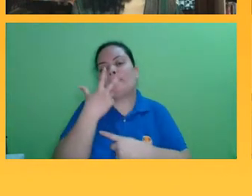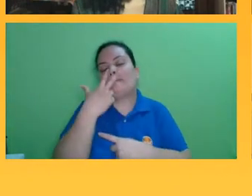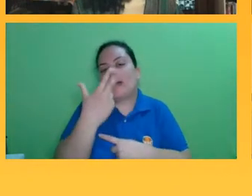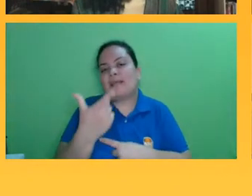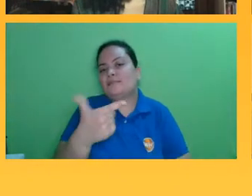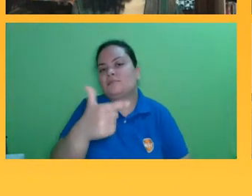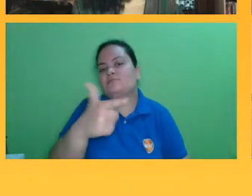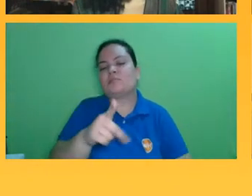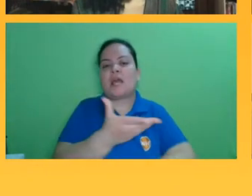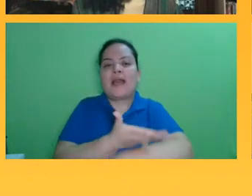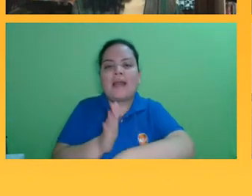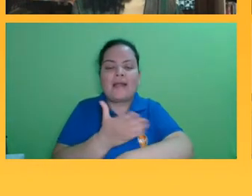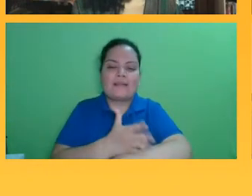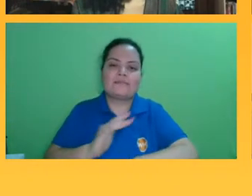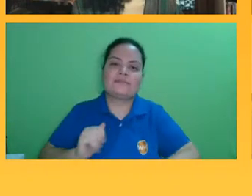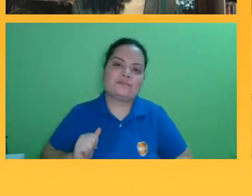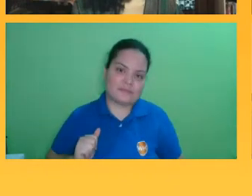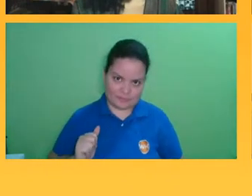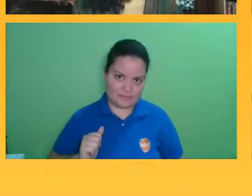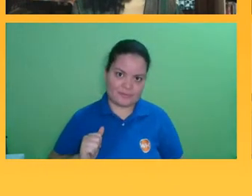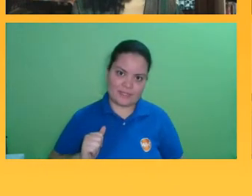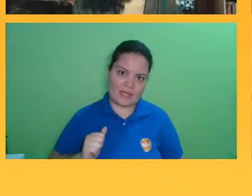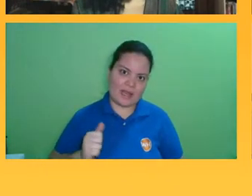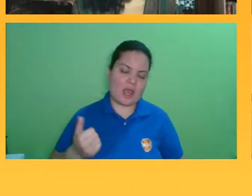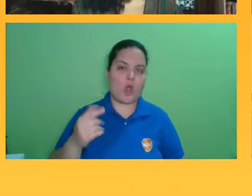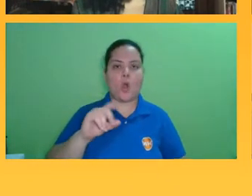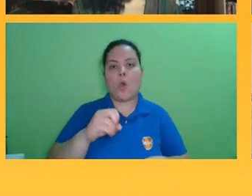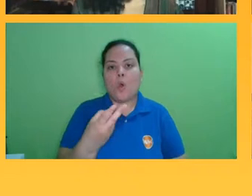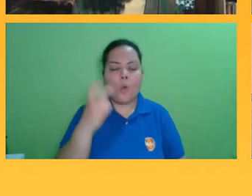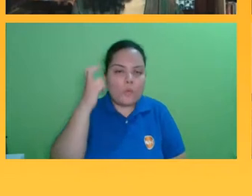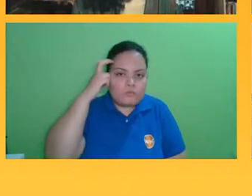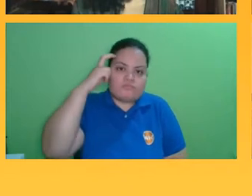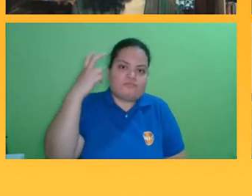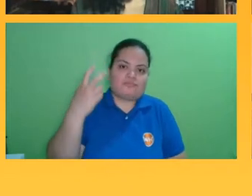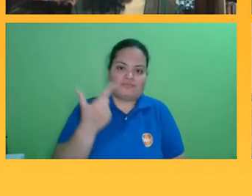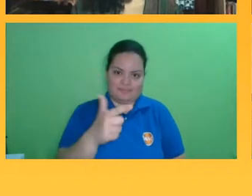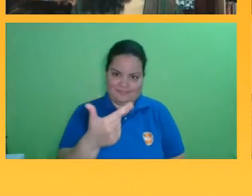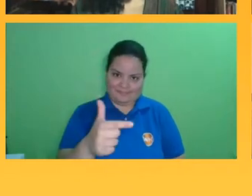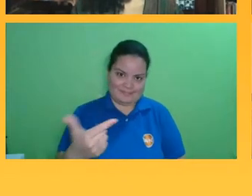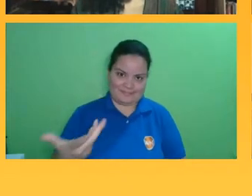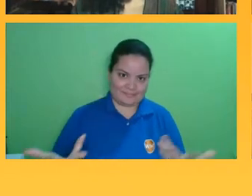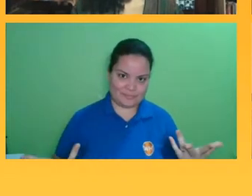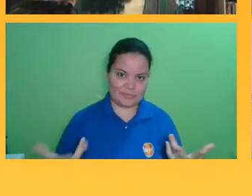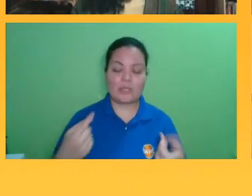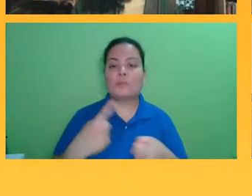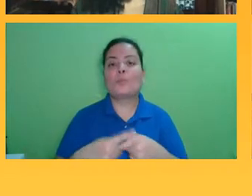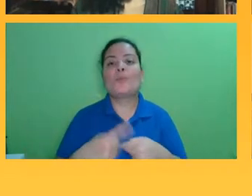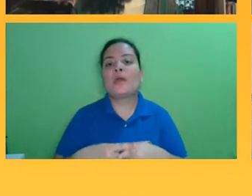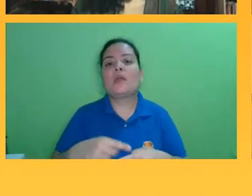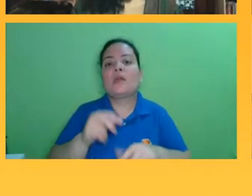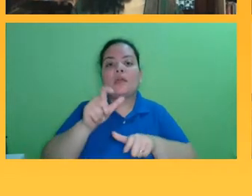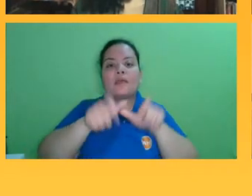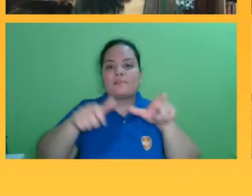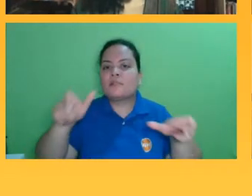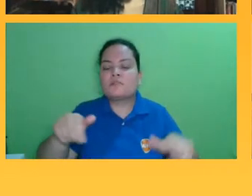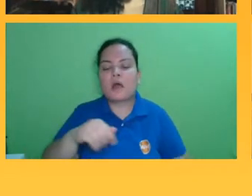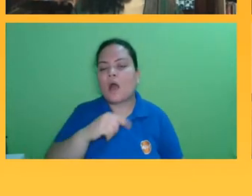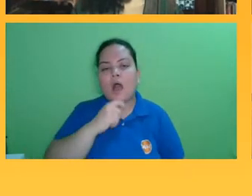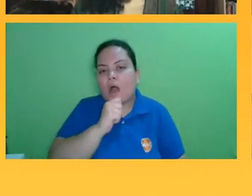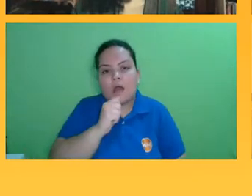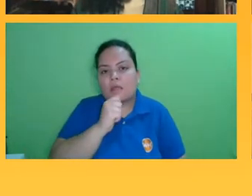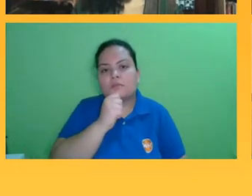de rede como o Castos falava ou na cultura da convergência que o Jenkins traz por que que a gente ainda não está acostumado com